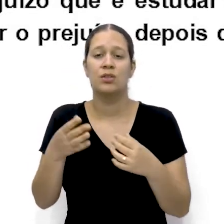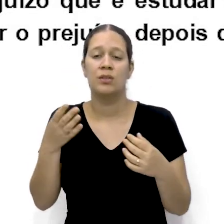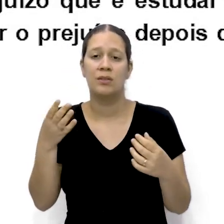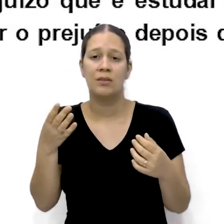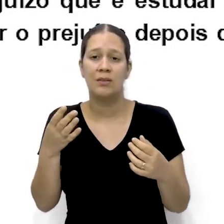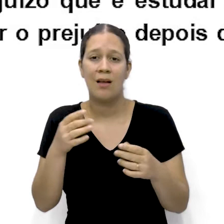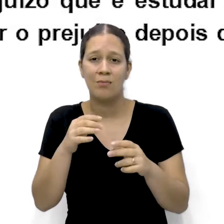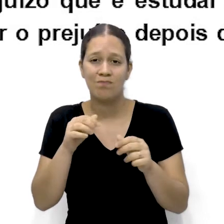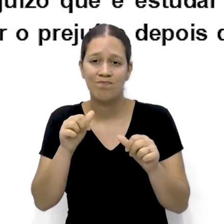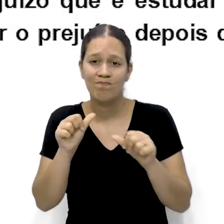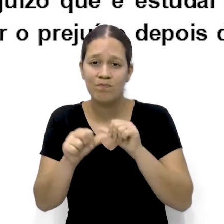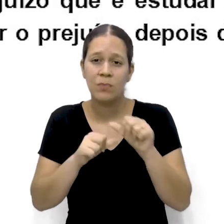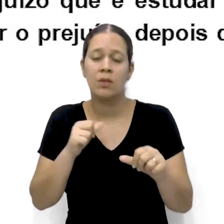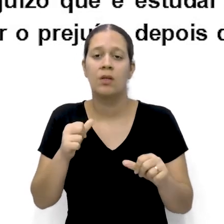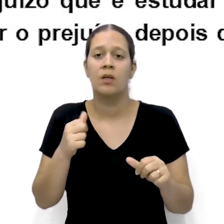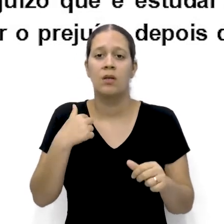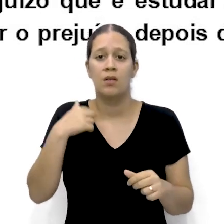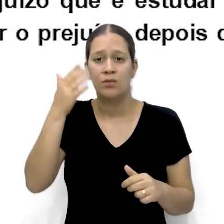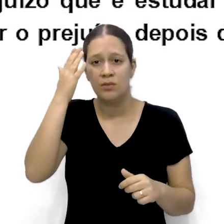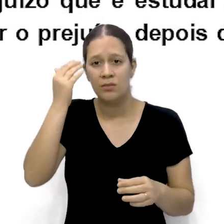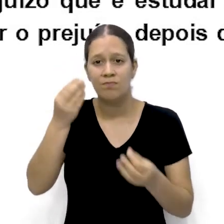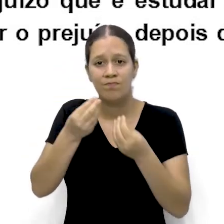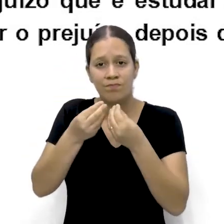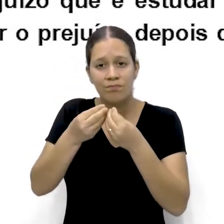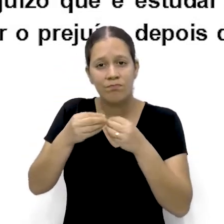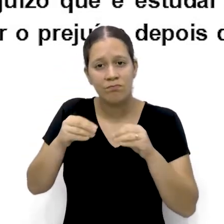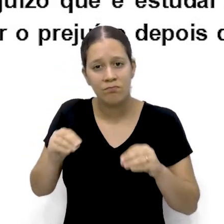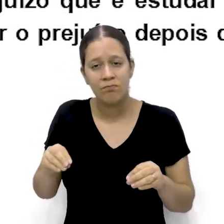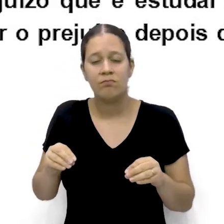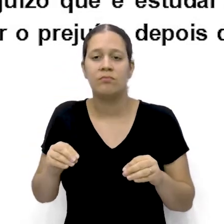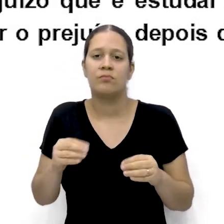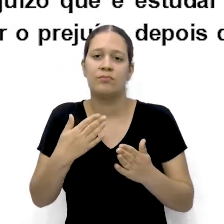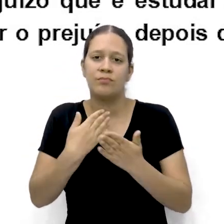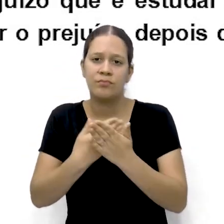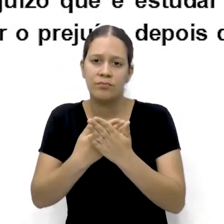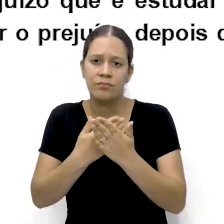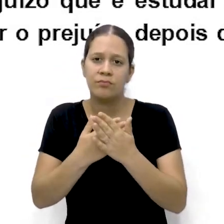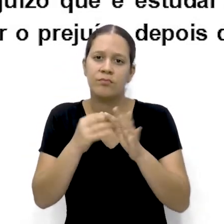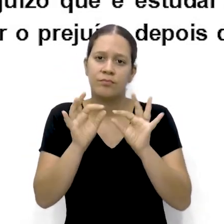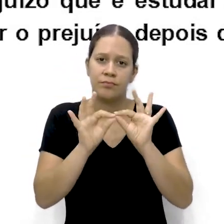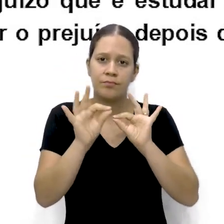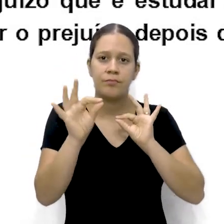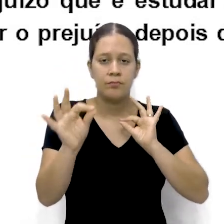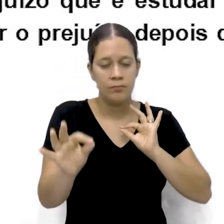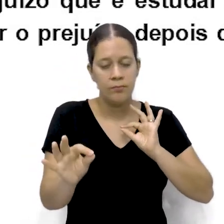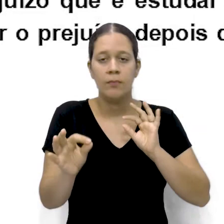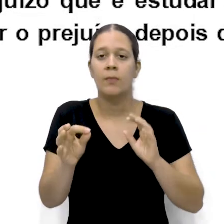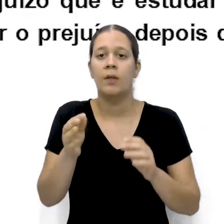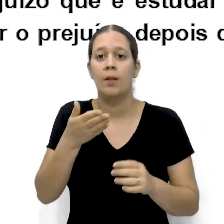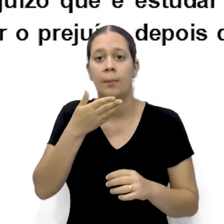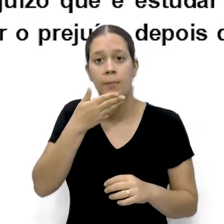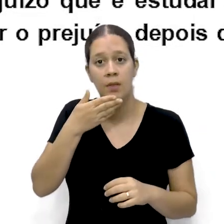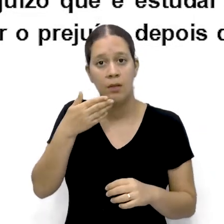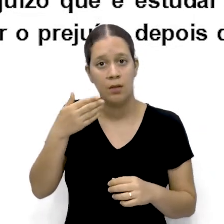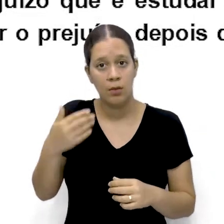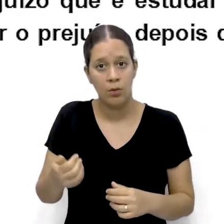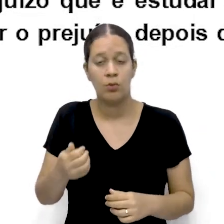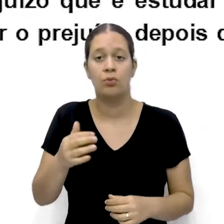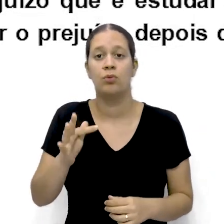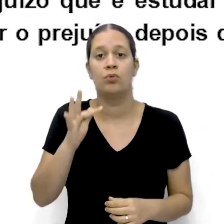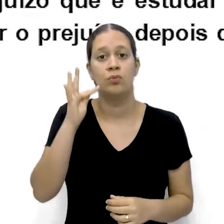Quando diz Eu sei do prejuízo Que é estudar sim Da sala de aula Mas é melhor Recuperar o prejuízo